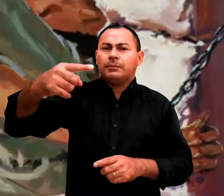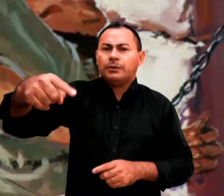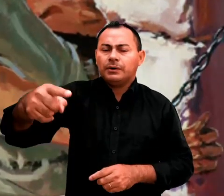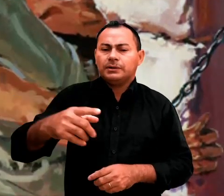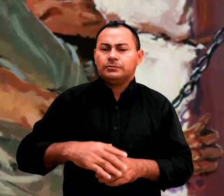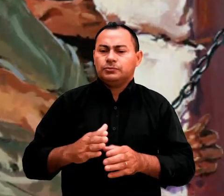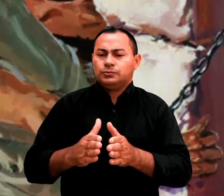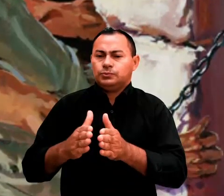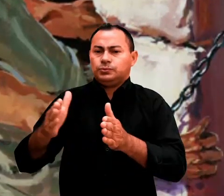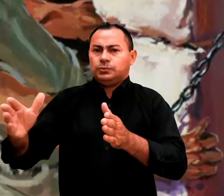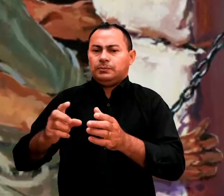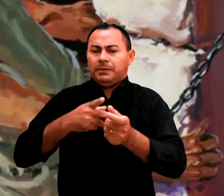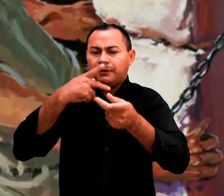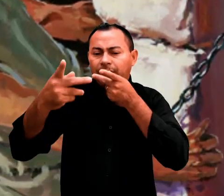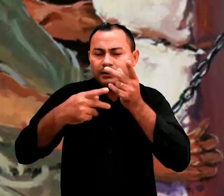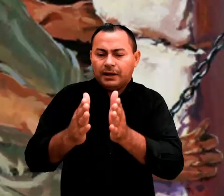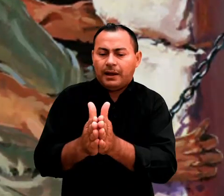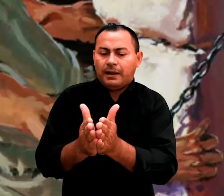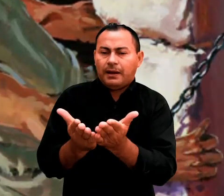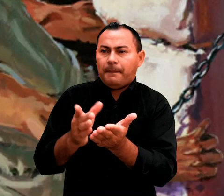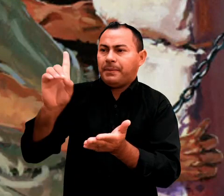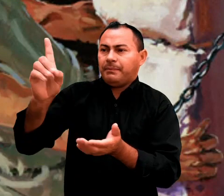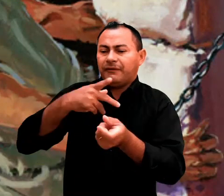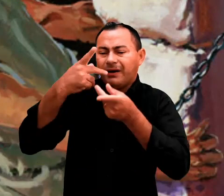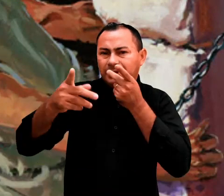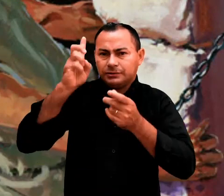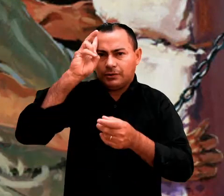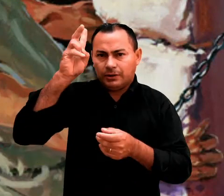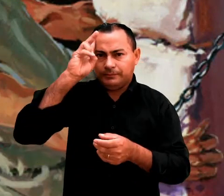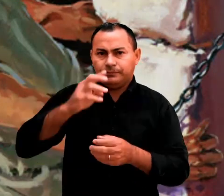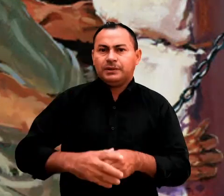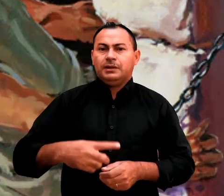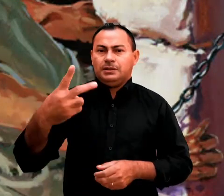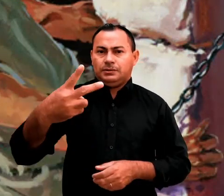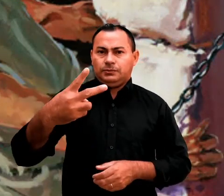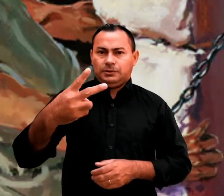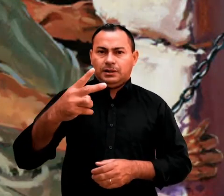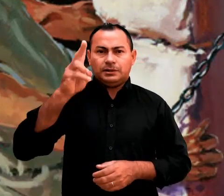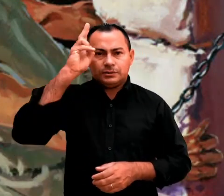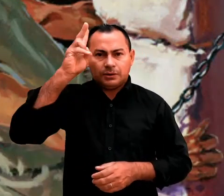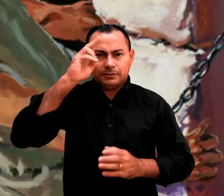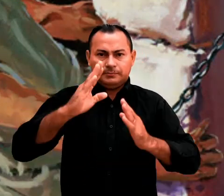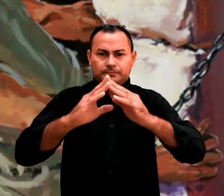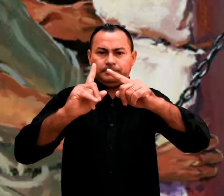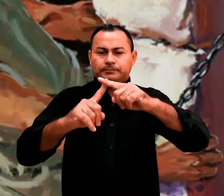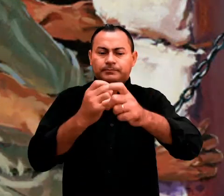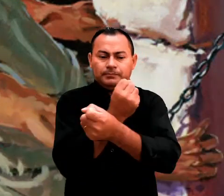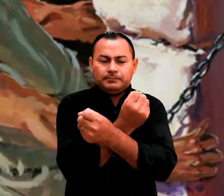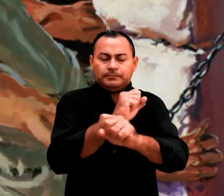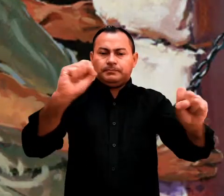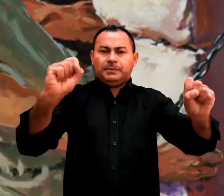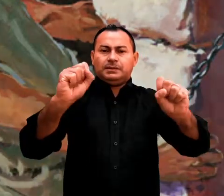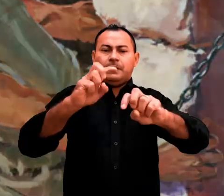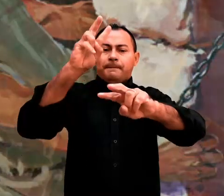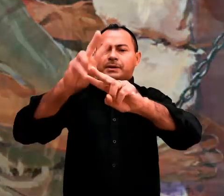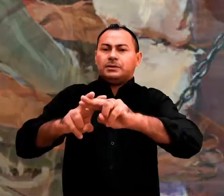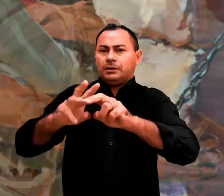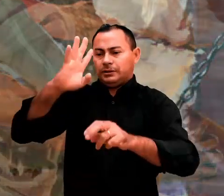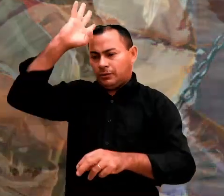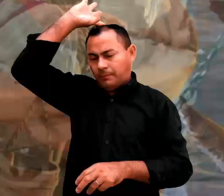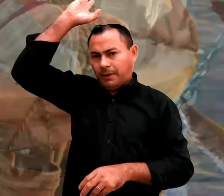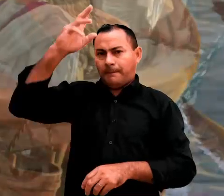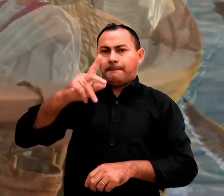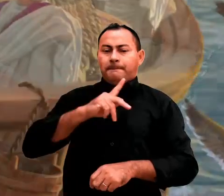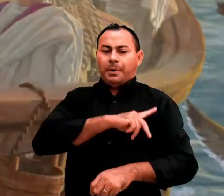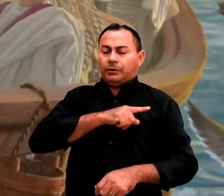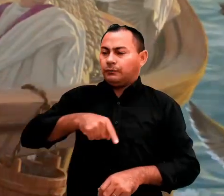especulações extrapolam o relato bíblico. Segundo a história da igreja, depois de ser liberto dessa prisão em Roma, Paulo